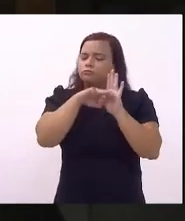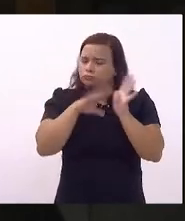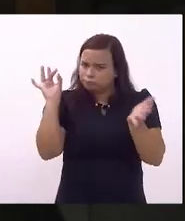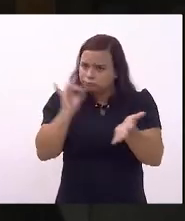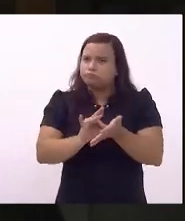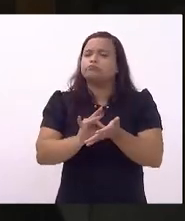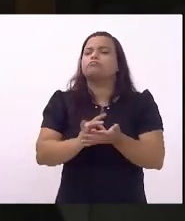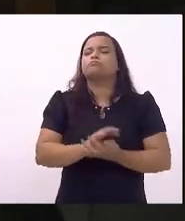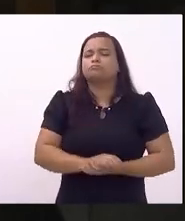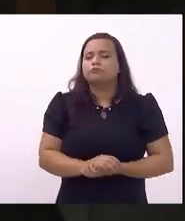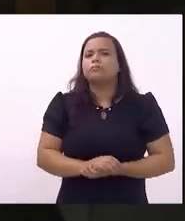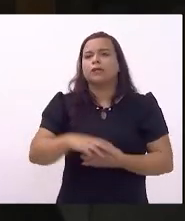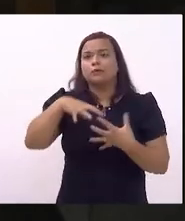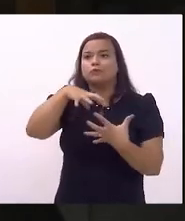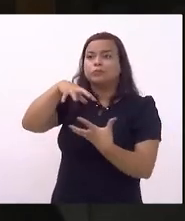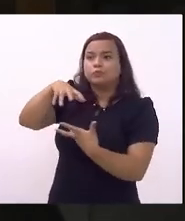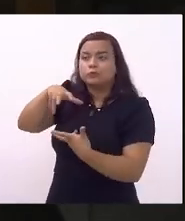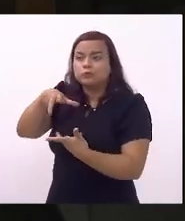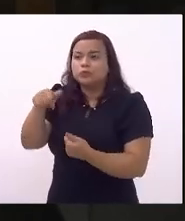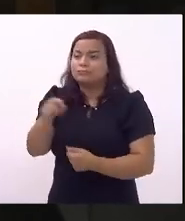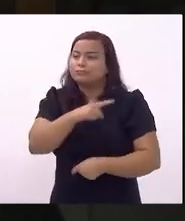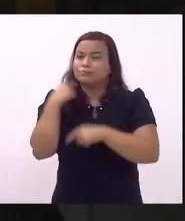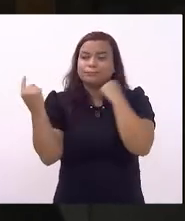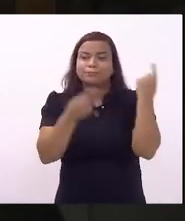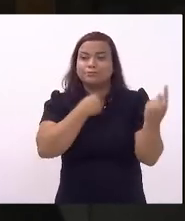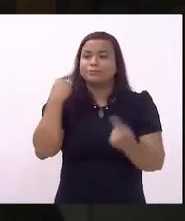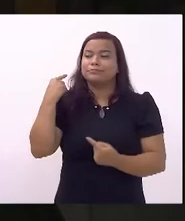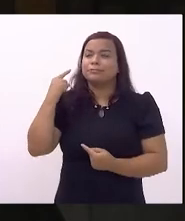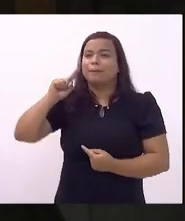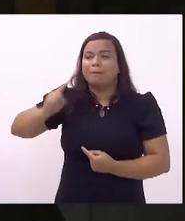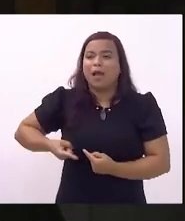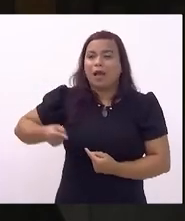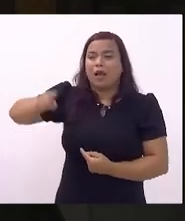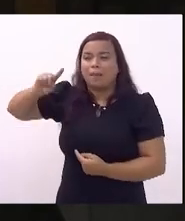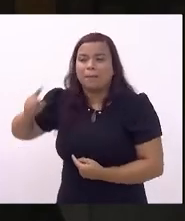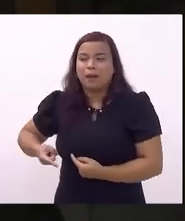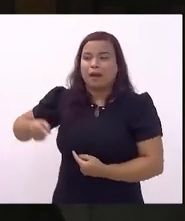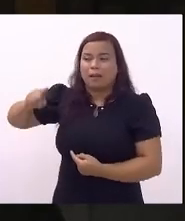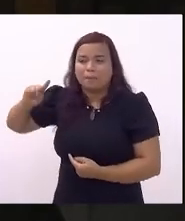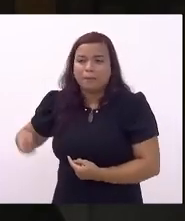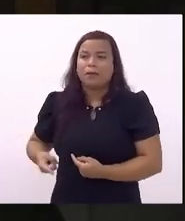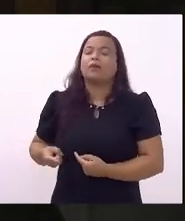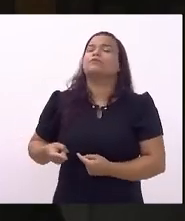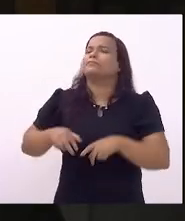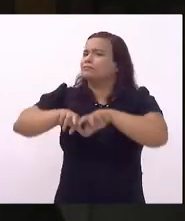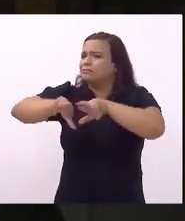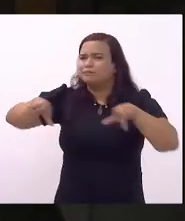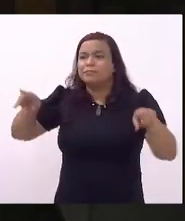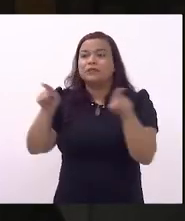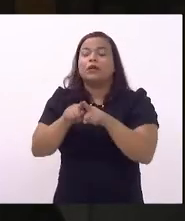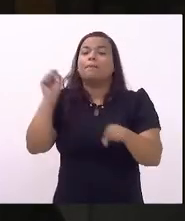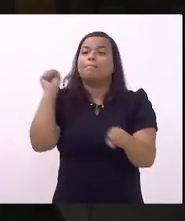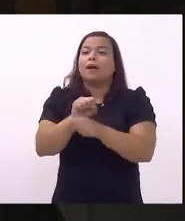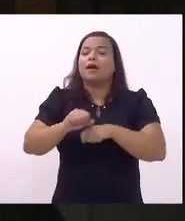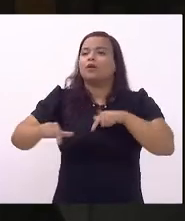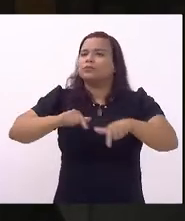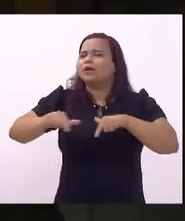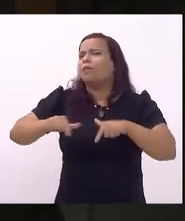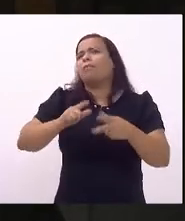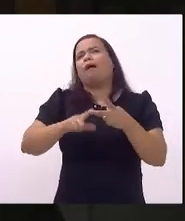que no mundo inteiro matou milhões de pessoas interrompeu uma série de atividades presenciais